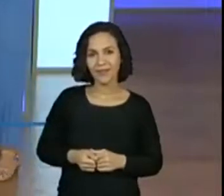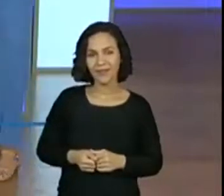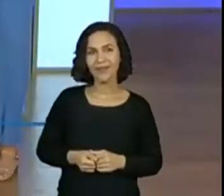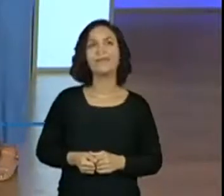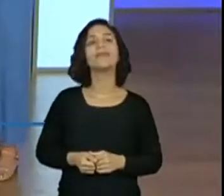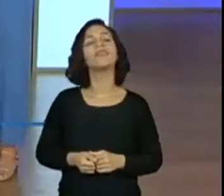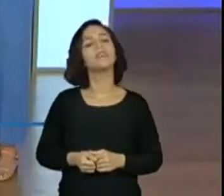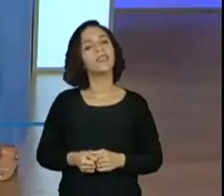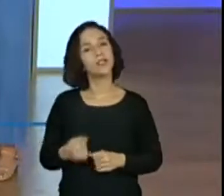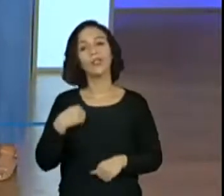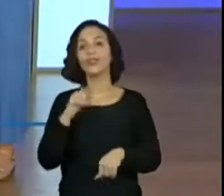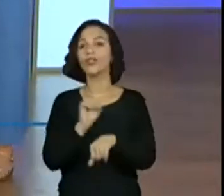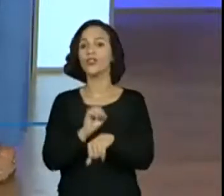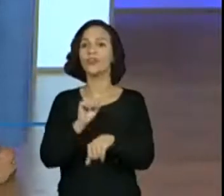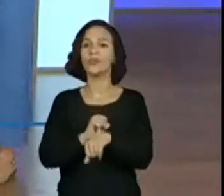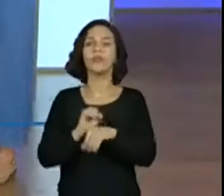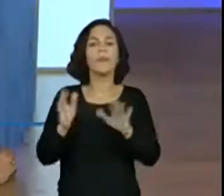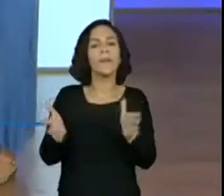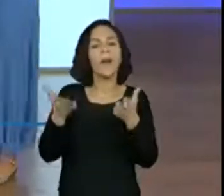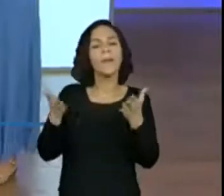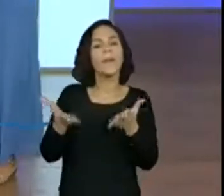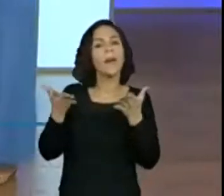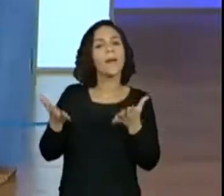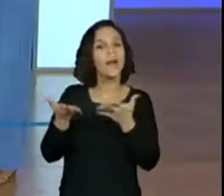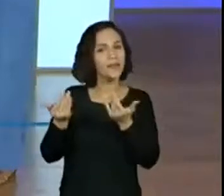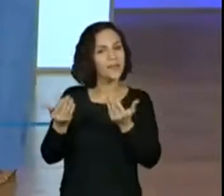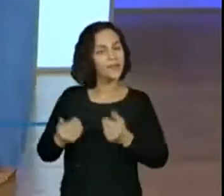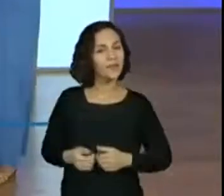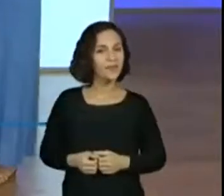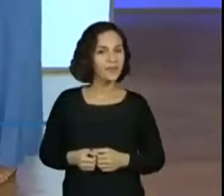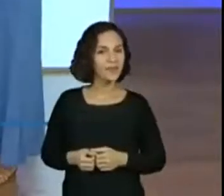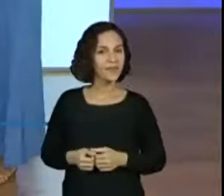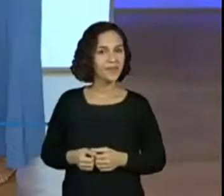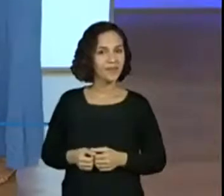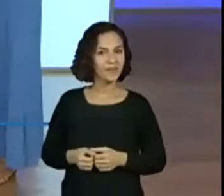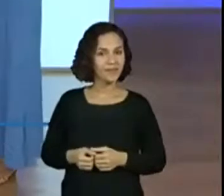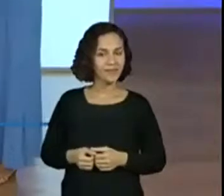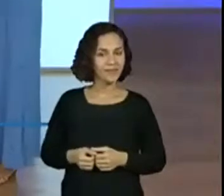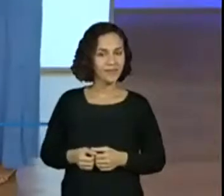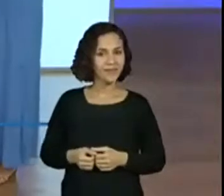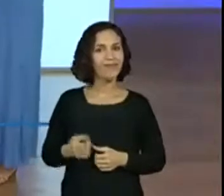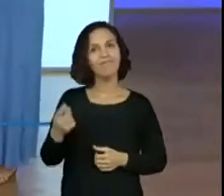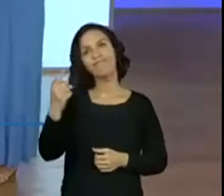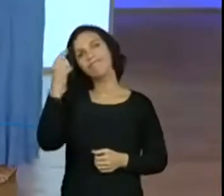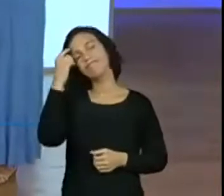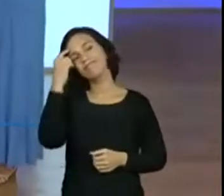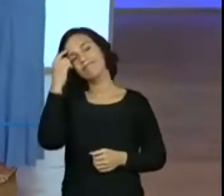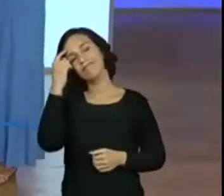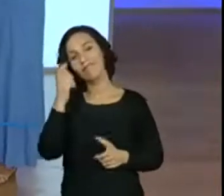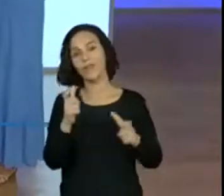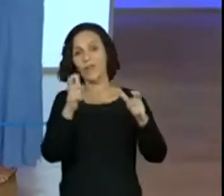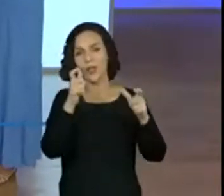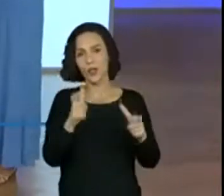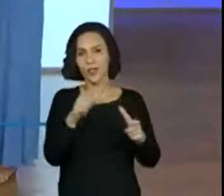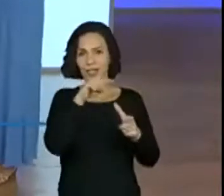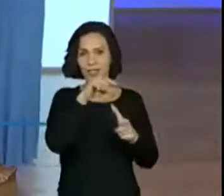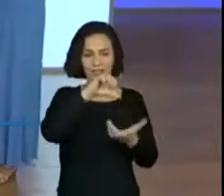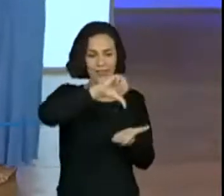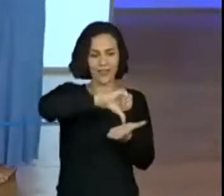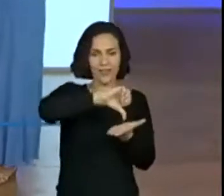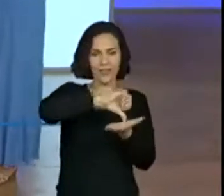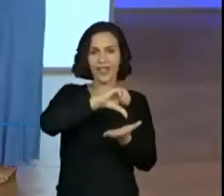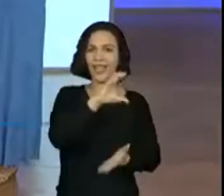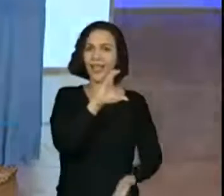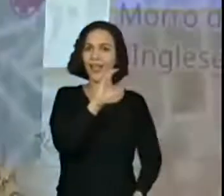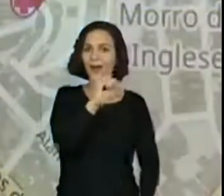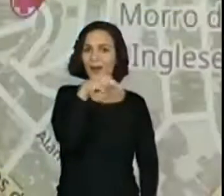Esperando aí a contribuição de vocês, por favor. Pensando que eles estão ali na Consolação. Pode deixar na tela cheia, Oráculo,